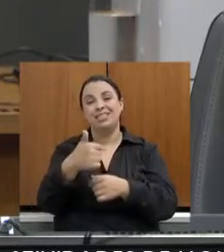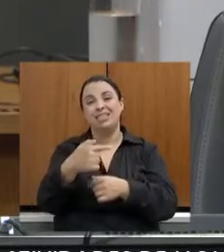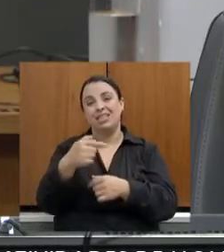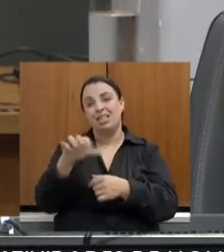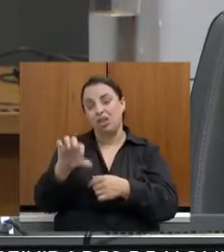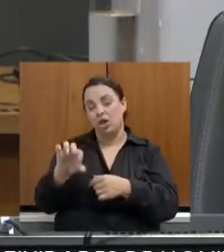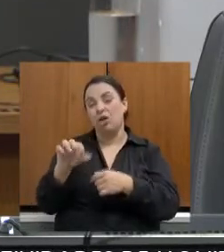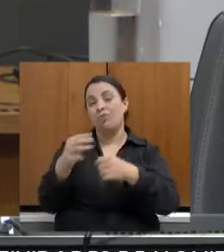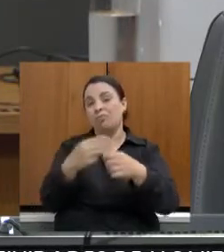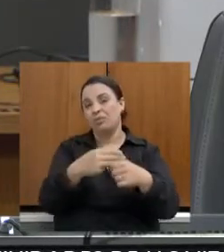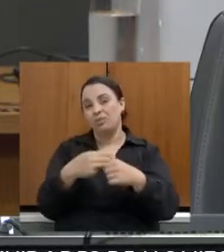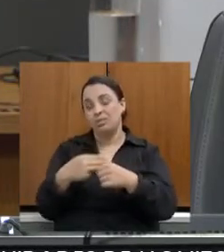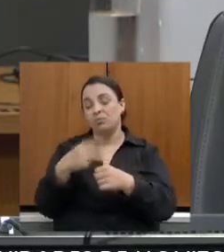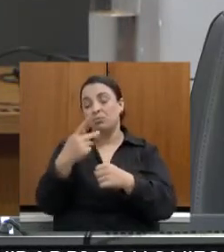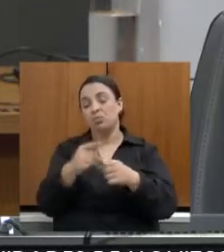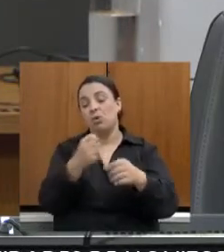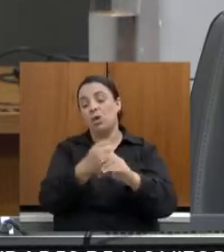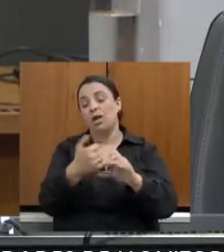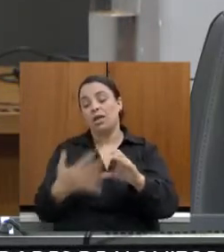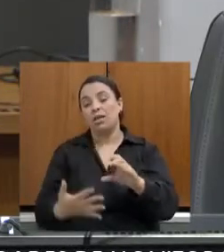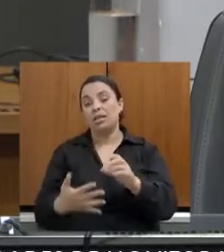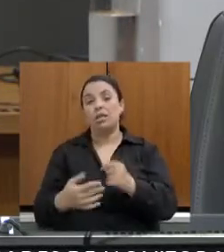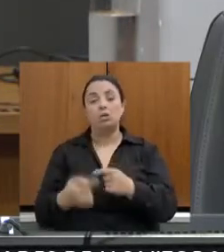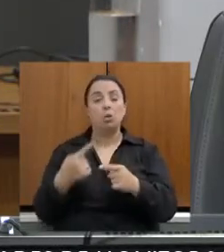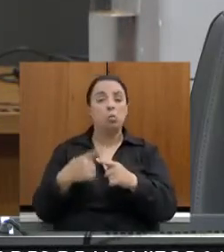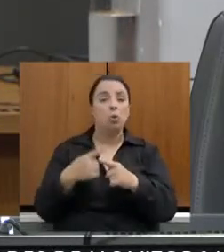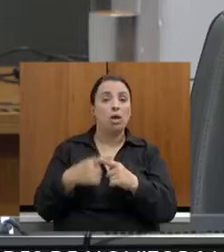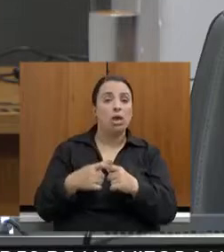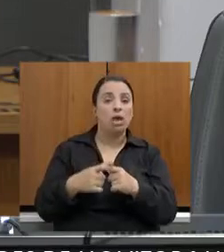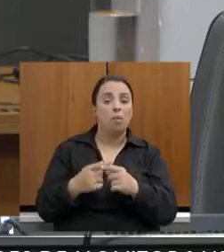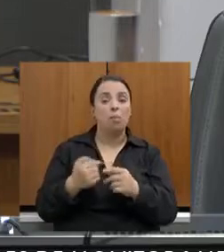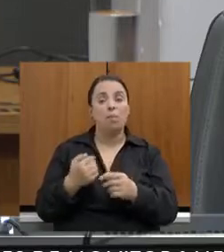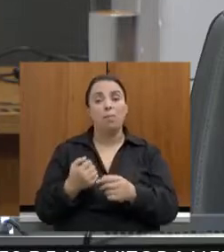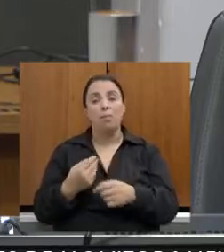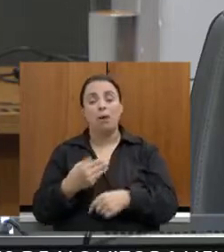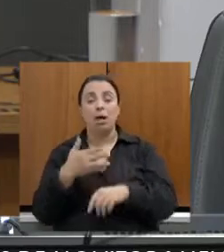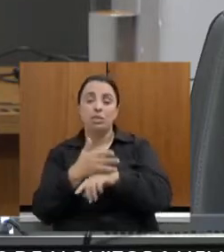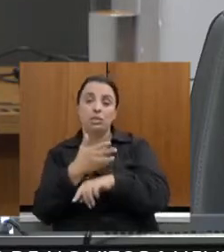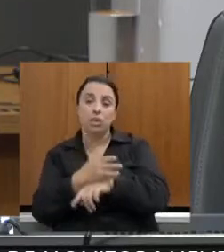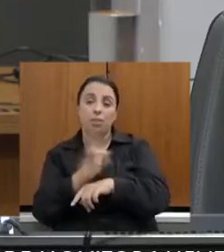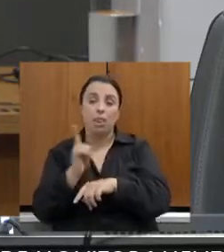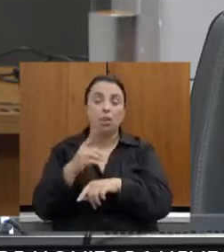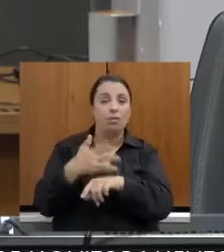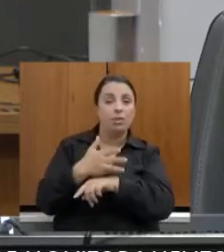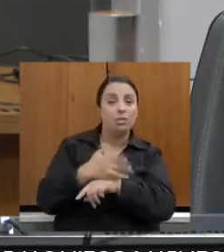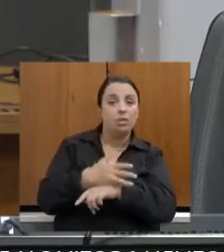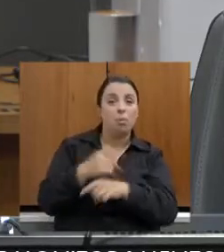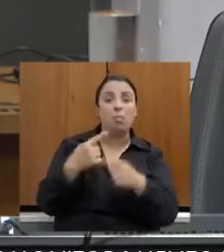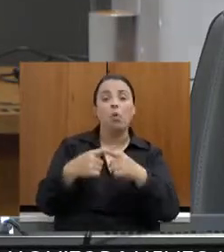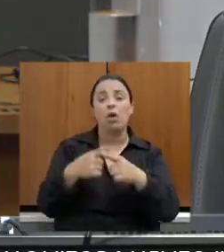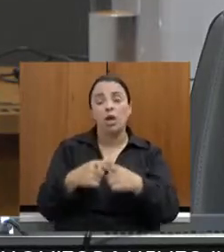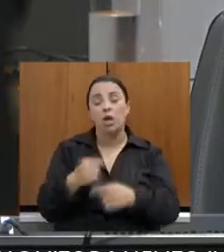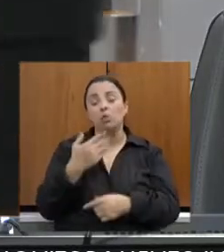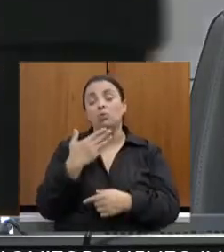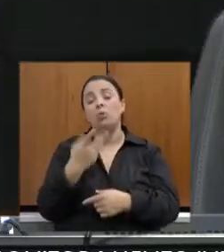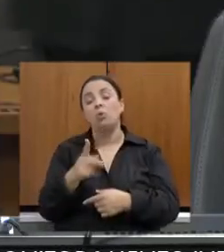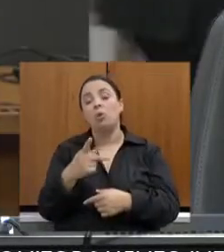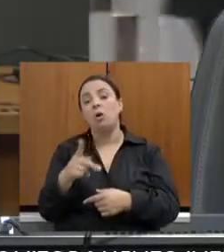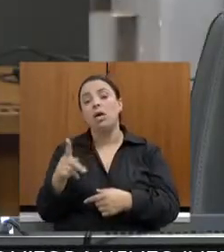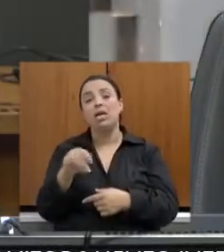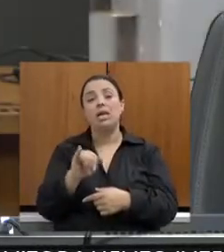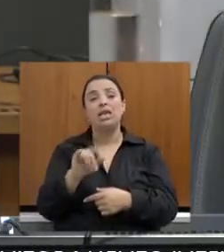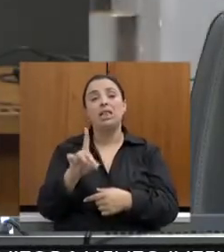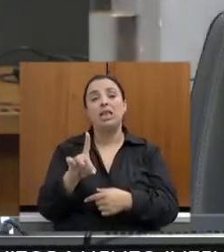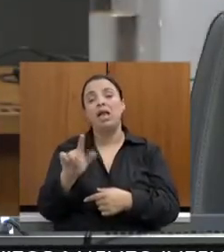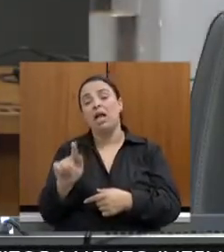para ver, tentar descobrir por que eles não participaram, qual é o IDH deles, se eles estão encontrando maior dificuldade, ou